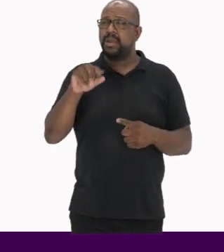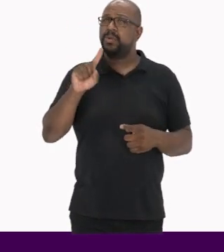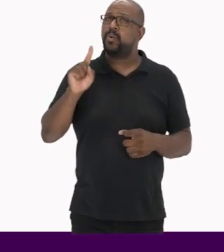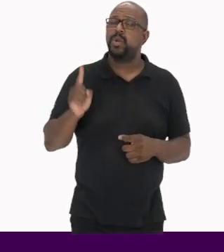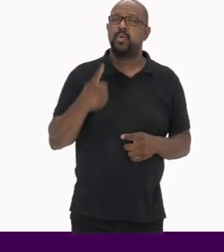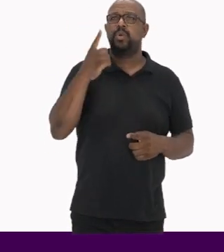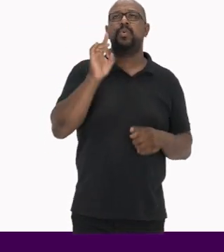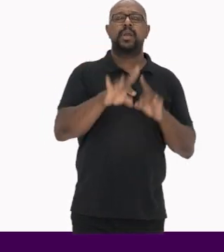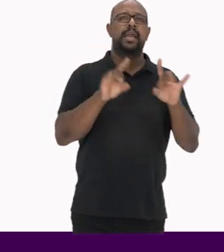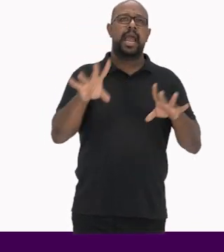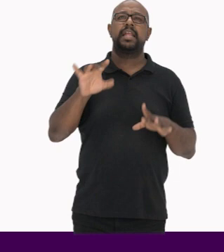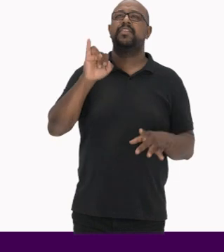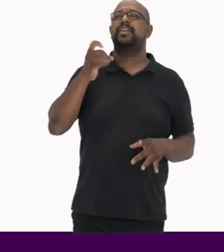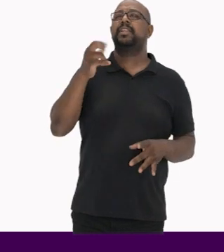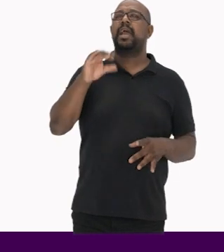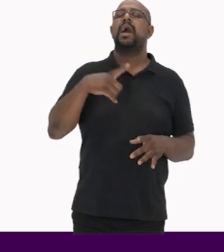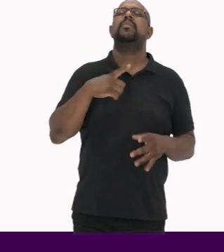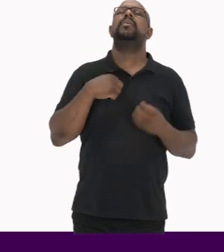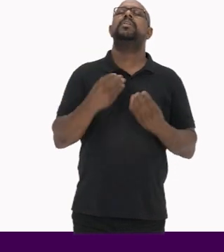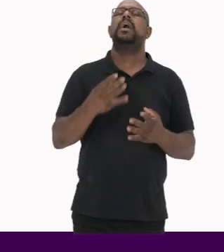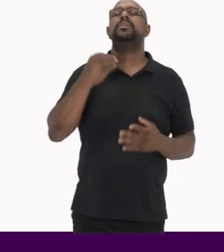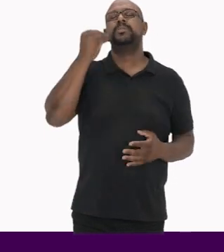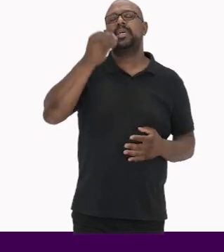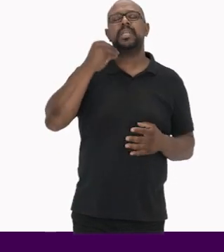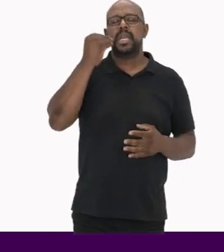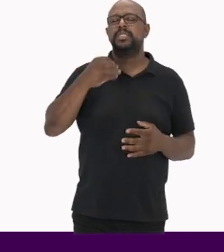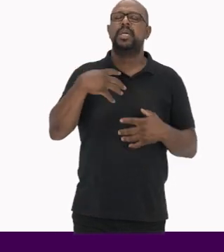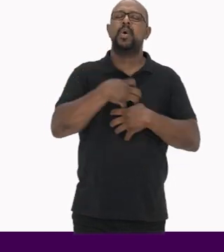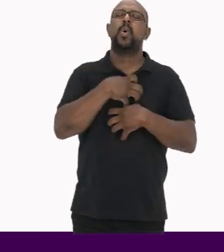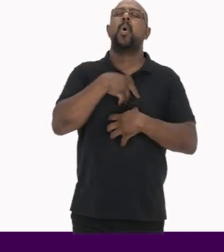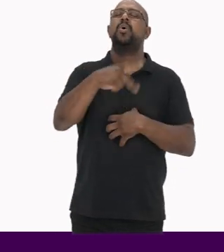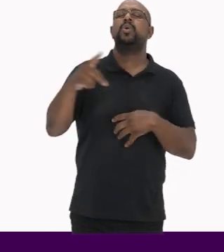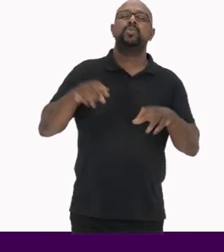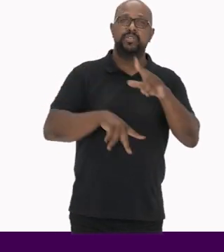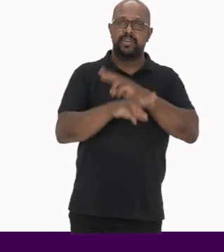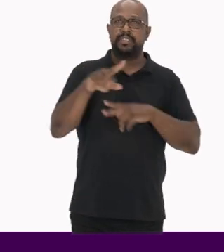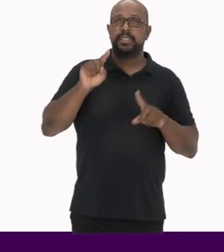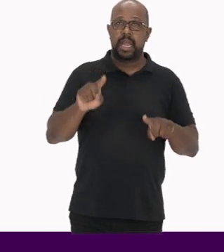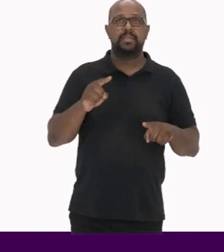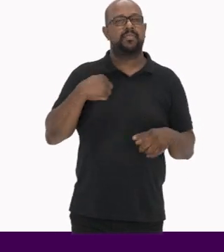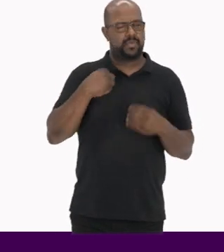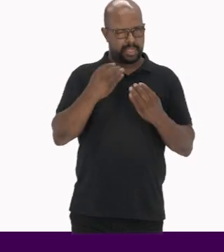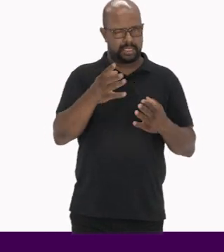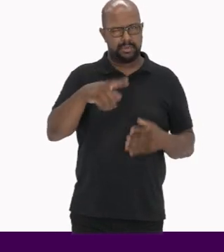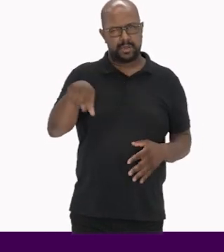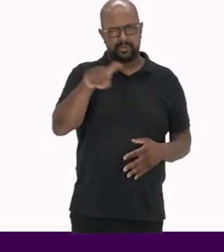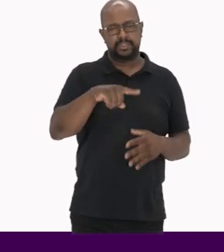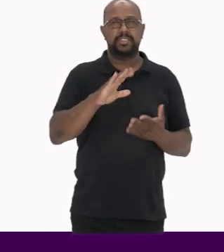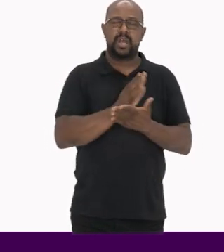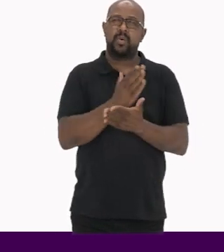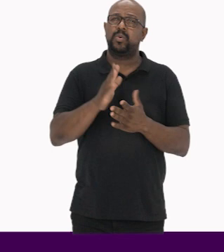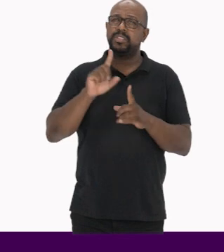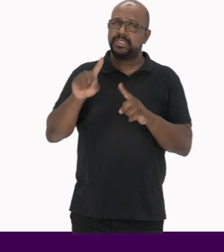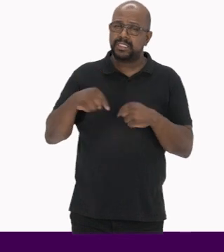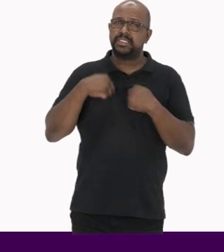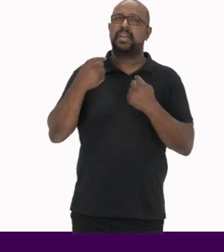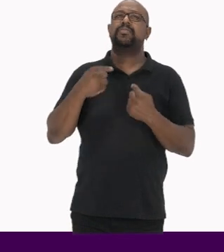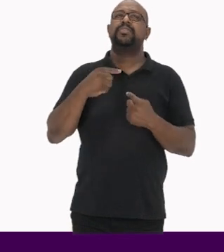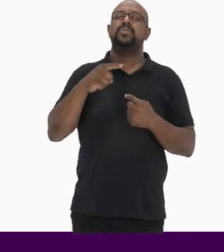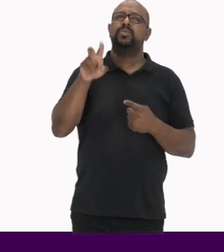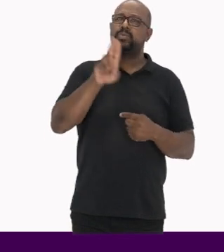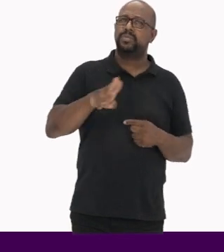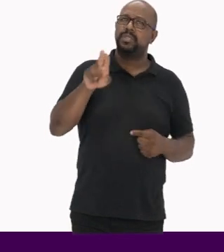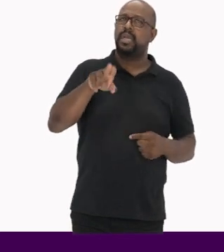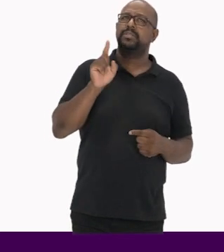único Cada inventário produzirá uma experiência e um conteúdo diferenciado Vou trazer aqui para vocês alguns desafios